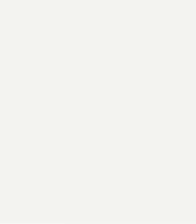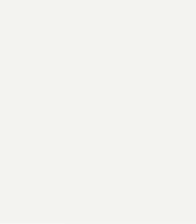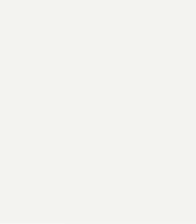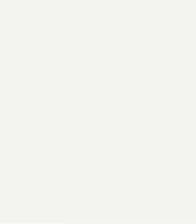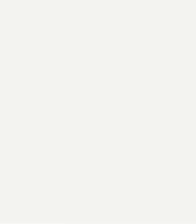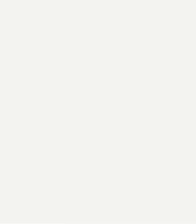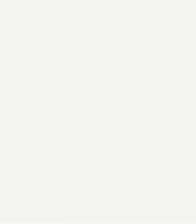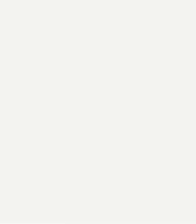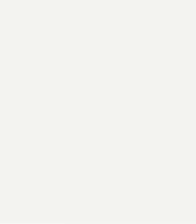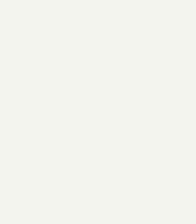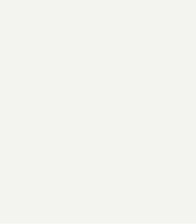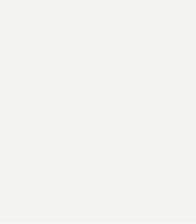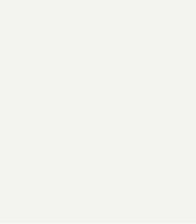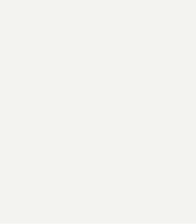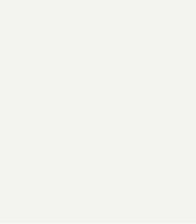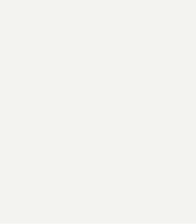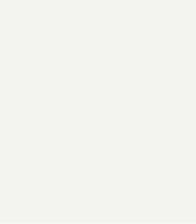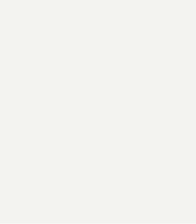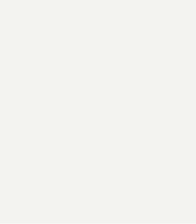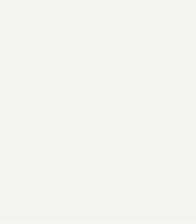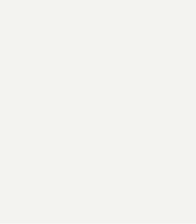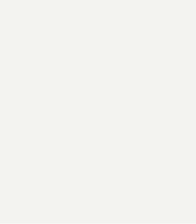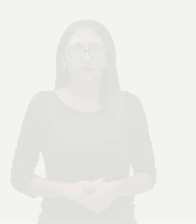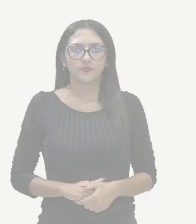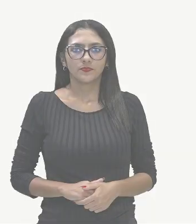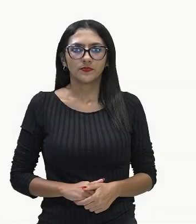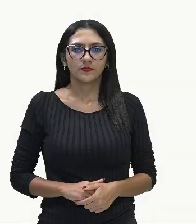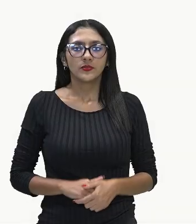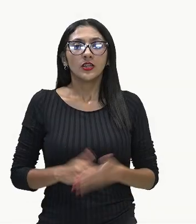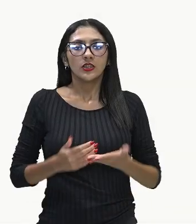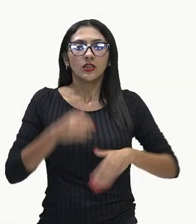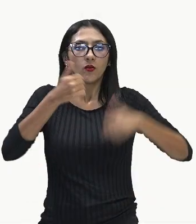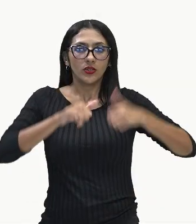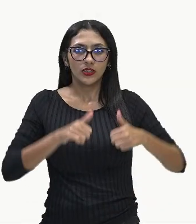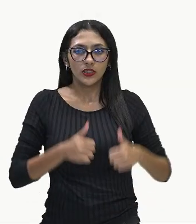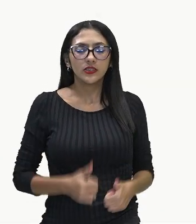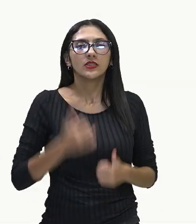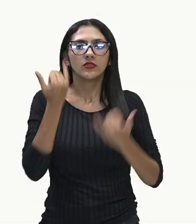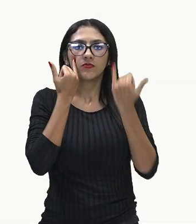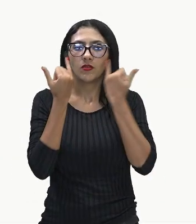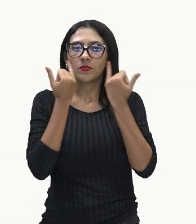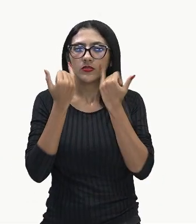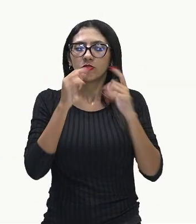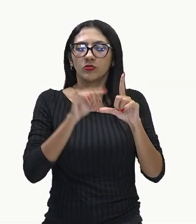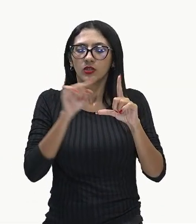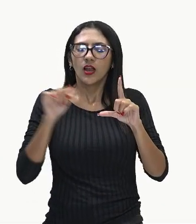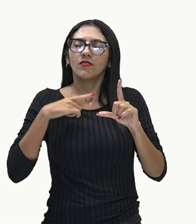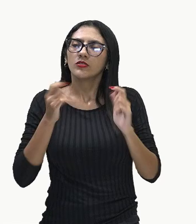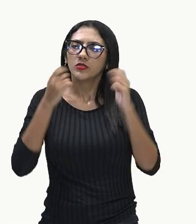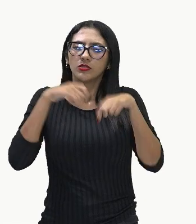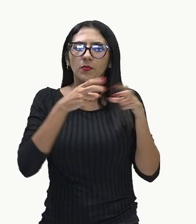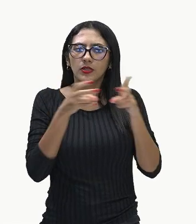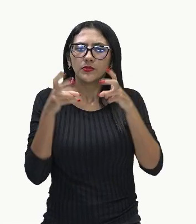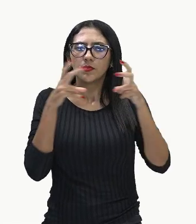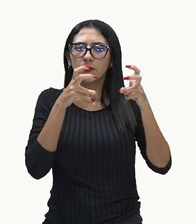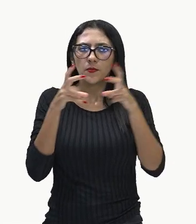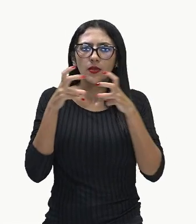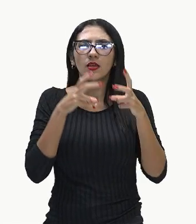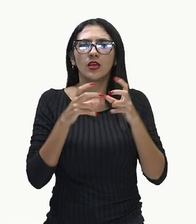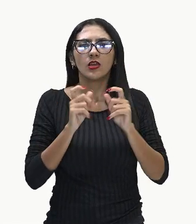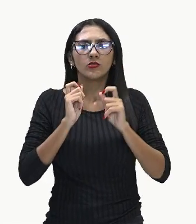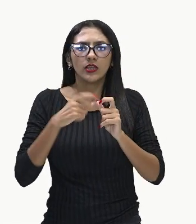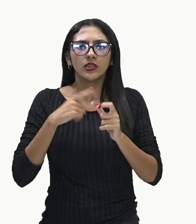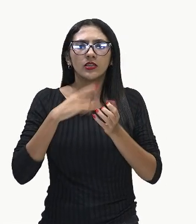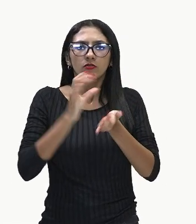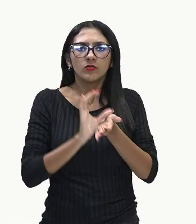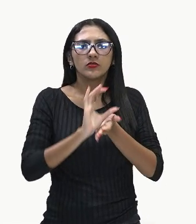percentual com que cada item contribuiu no total das exportações da empresa. Assim, verificamos que o